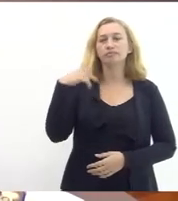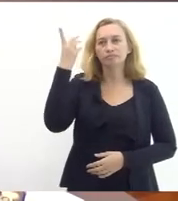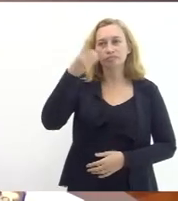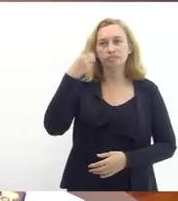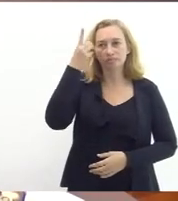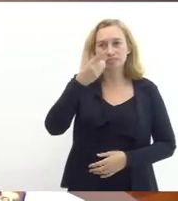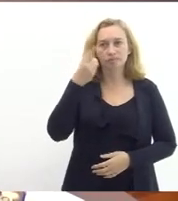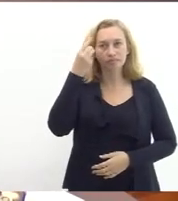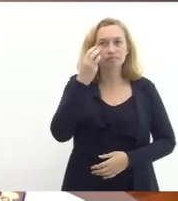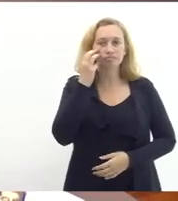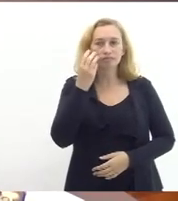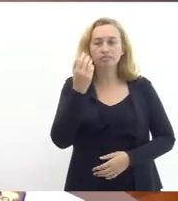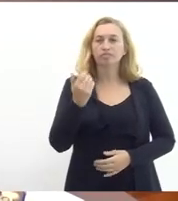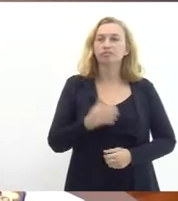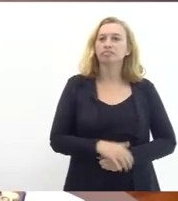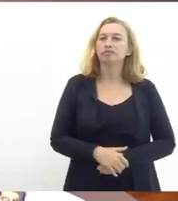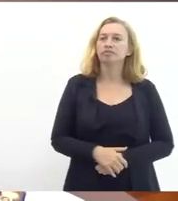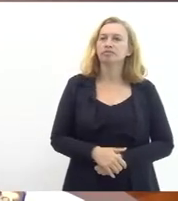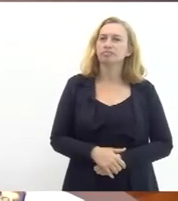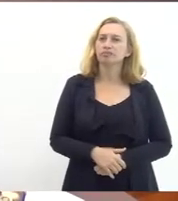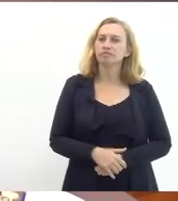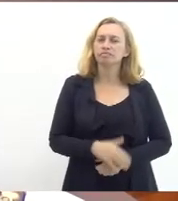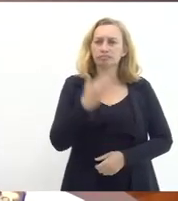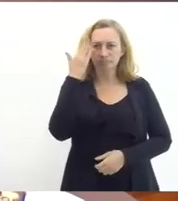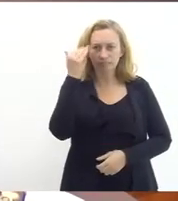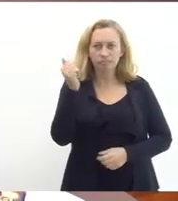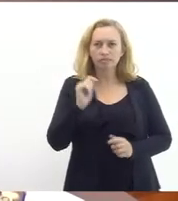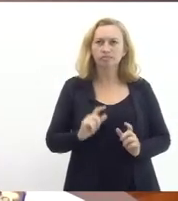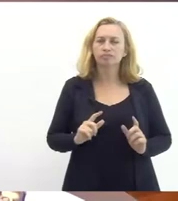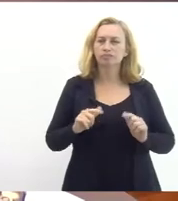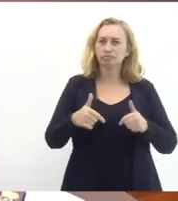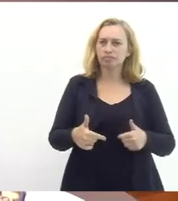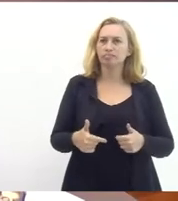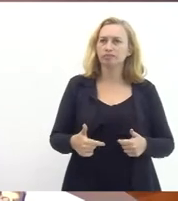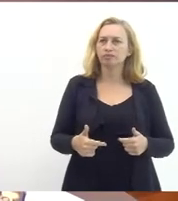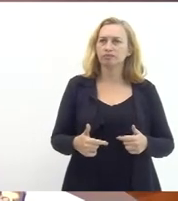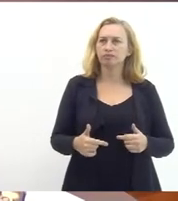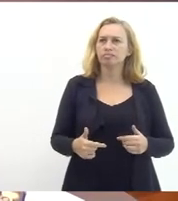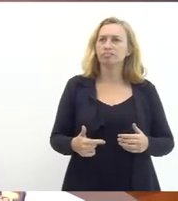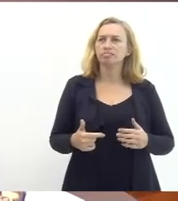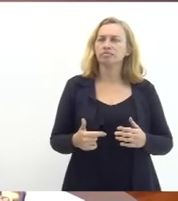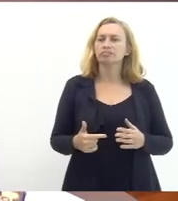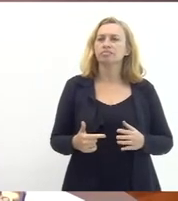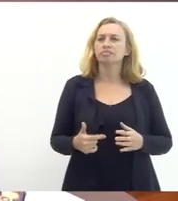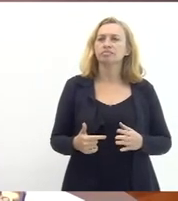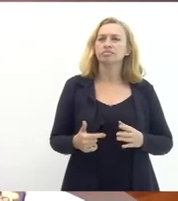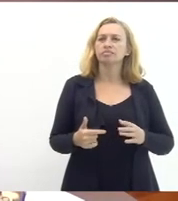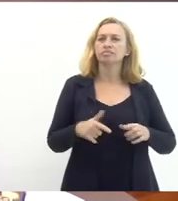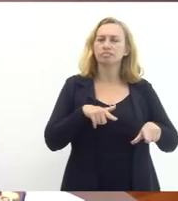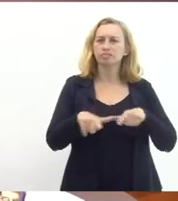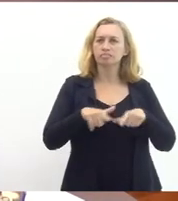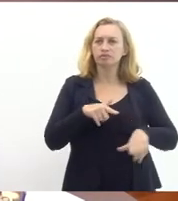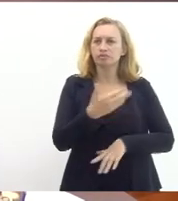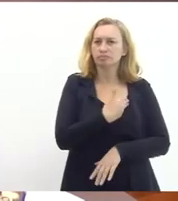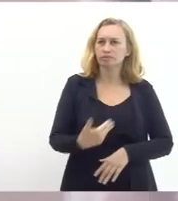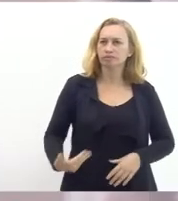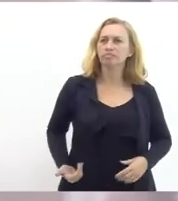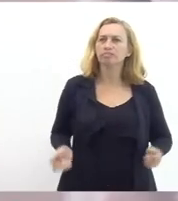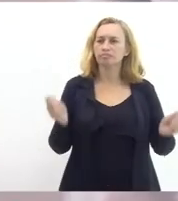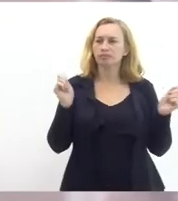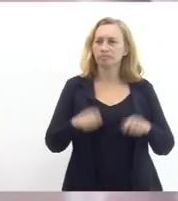uma leitura comum a gente sabe naturalmente que a ação civil pública ser removida ou não compete aí a